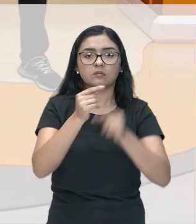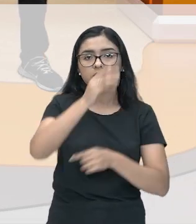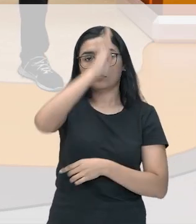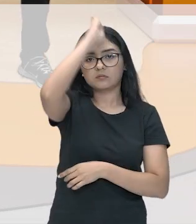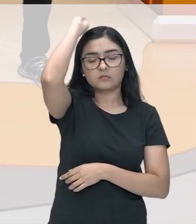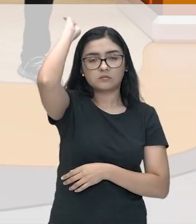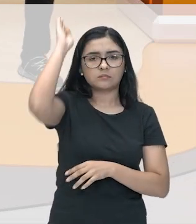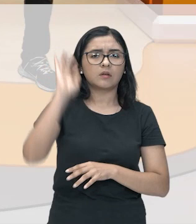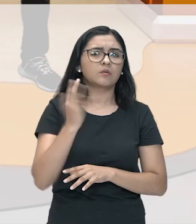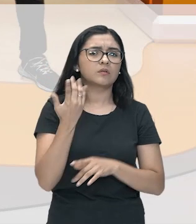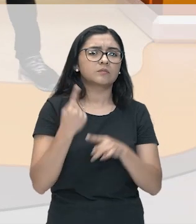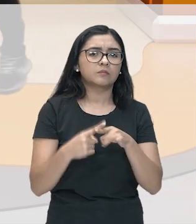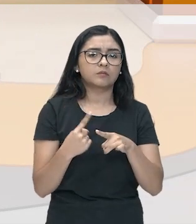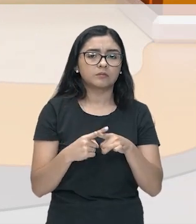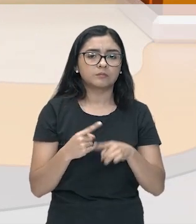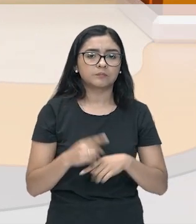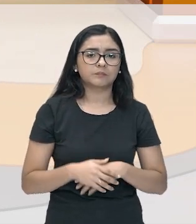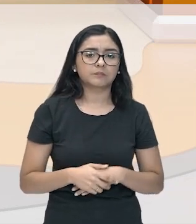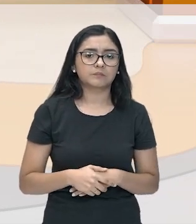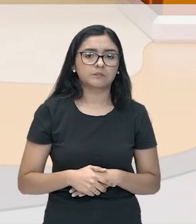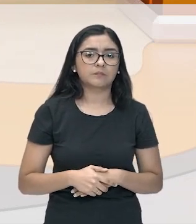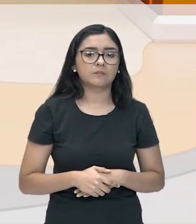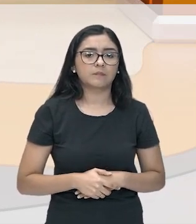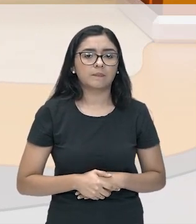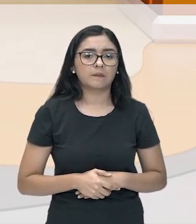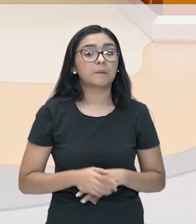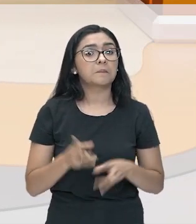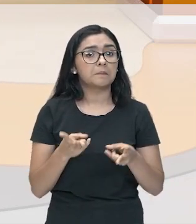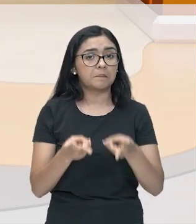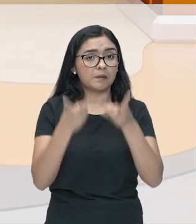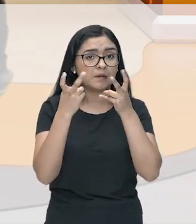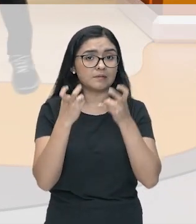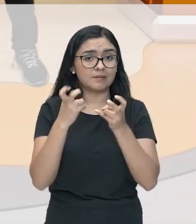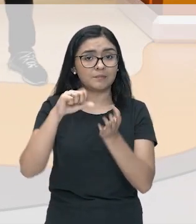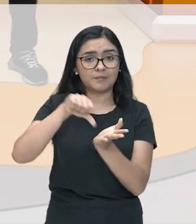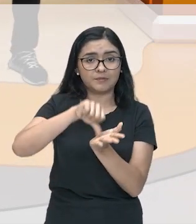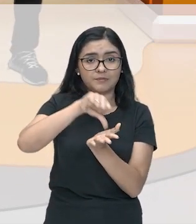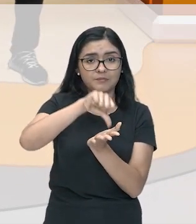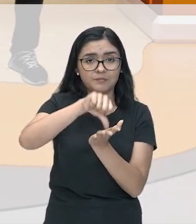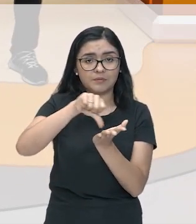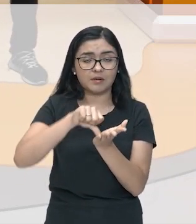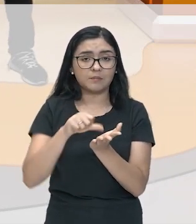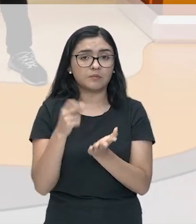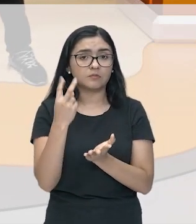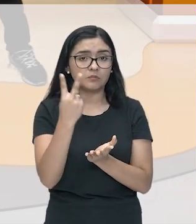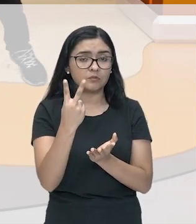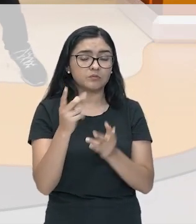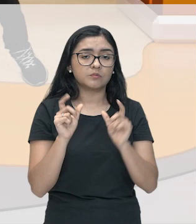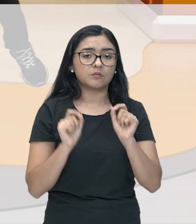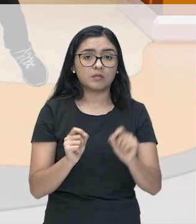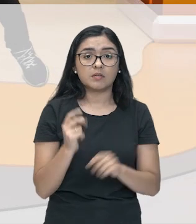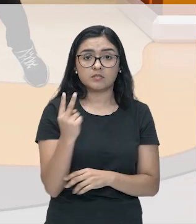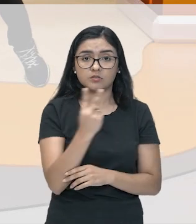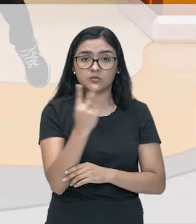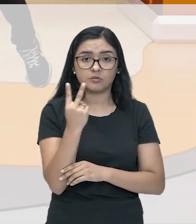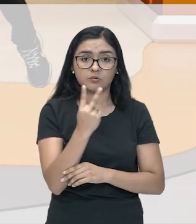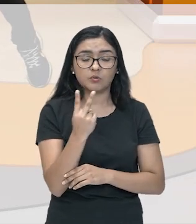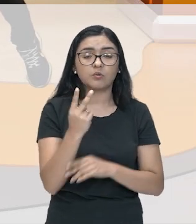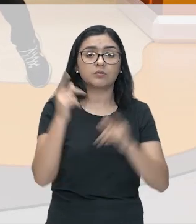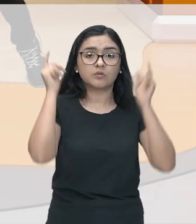acontece por quê, professor? Ora, turminha, a gente pode observar aqui nos mapas que essas duas civilizações,